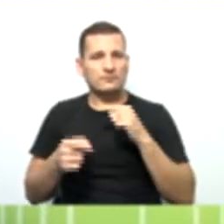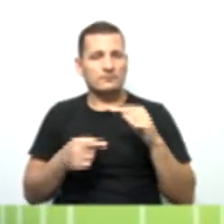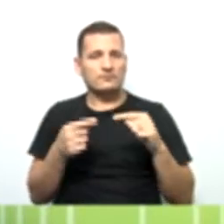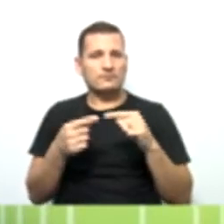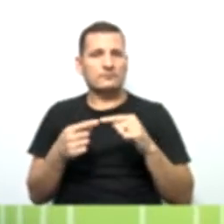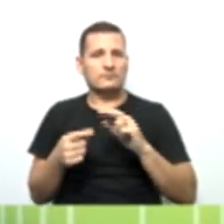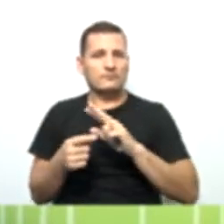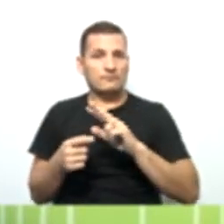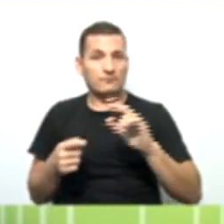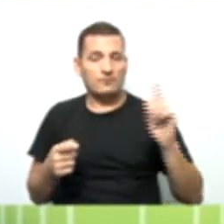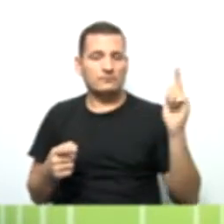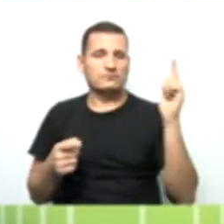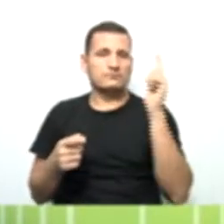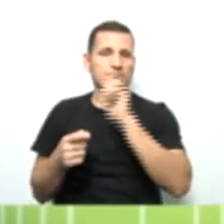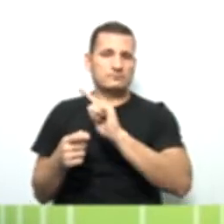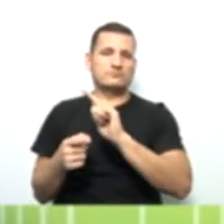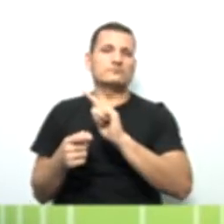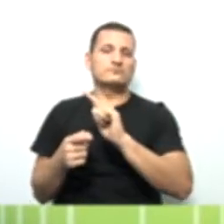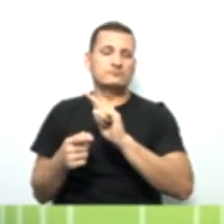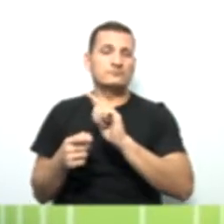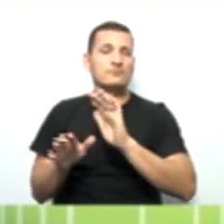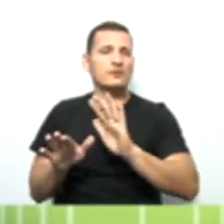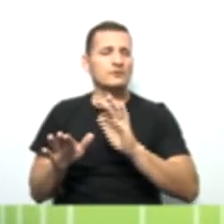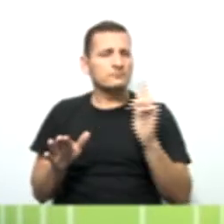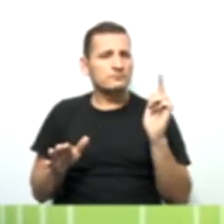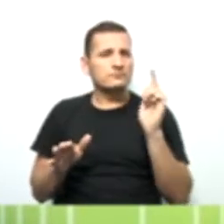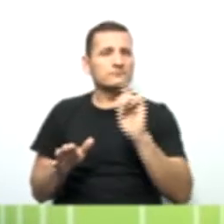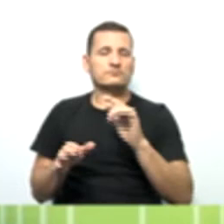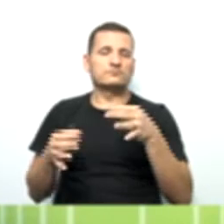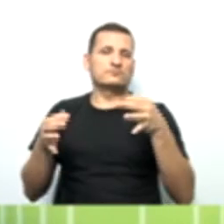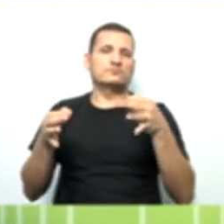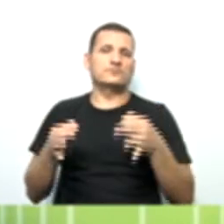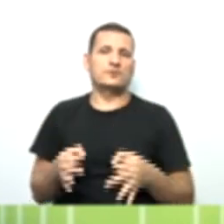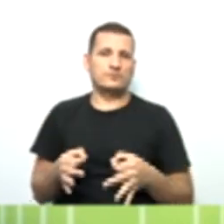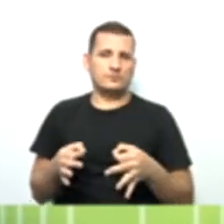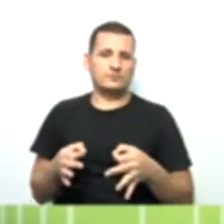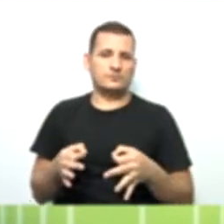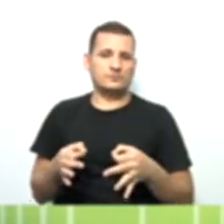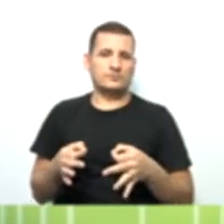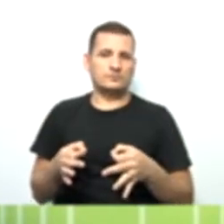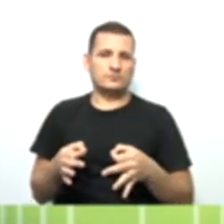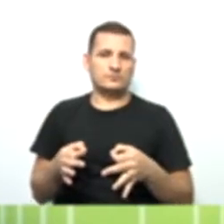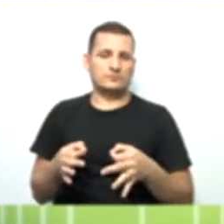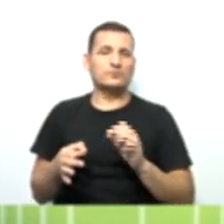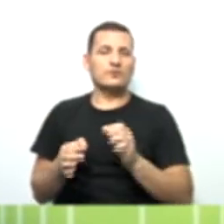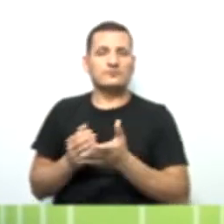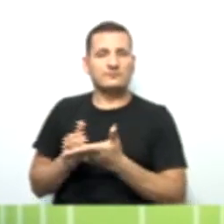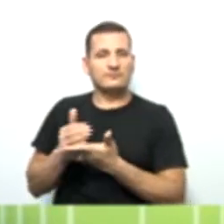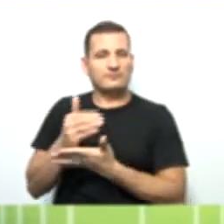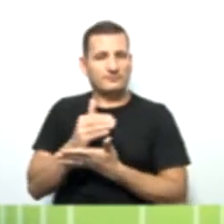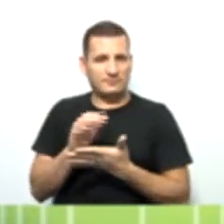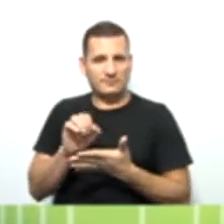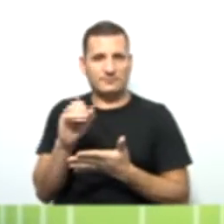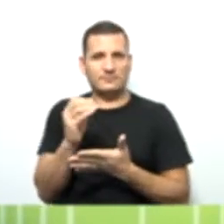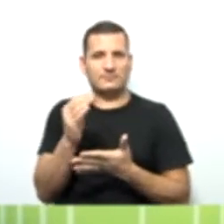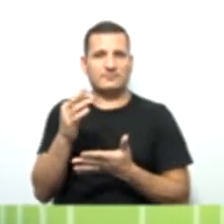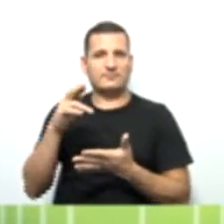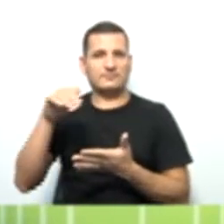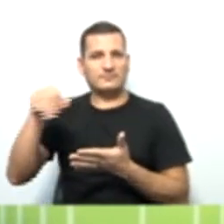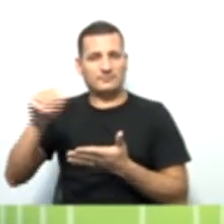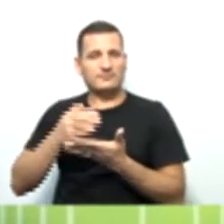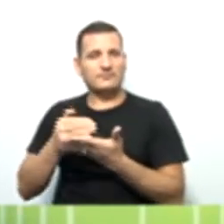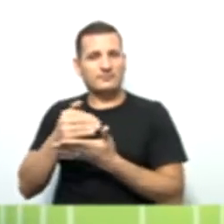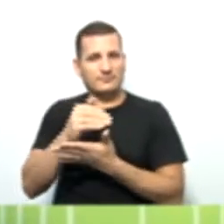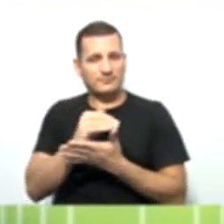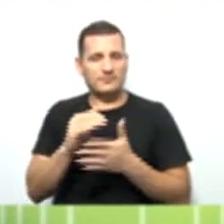vai ser alcançado, mas alcançado da forma correta, né? Com sobras, não é isso que nós vimos na última aula, que